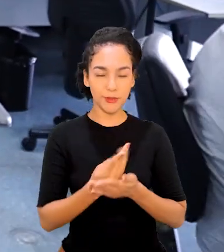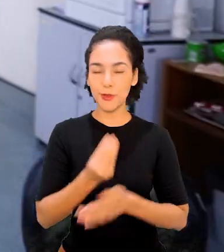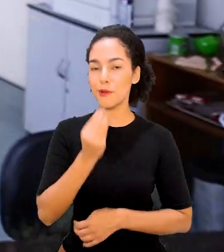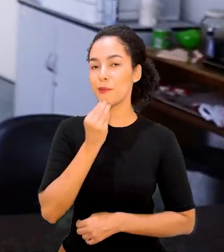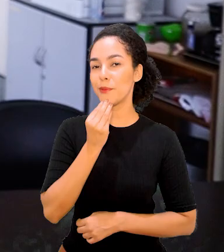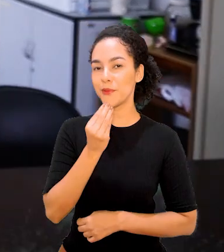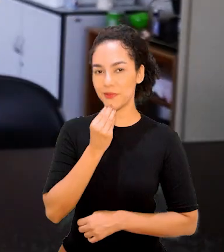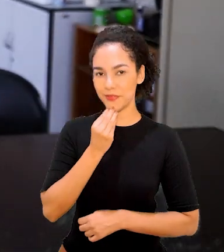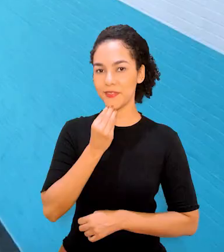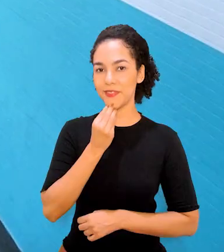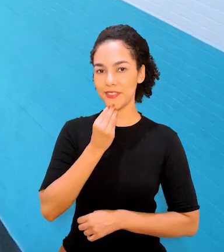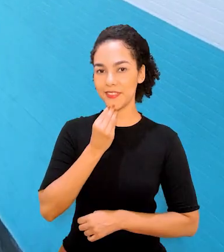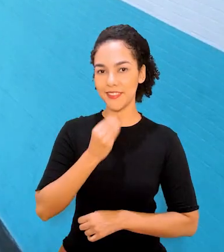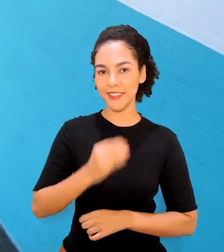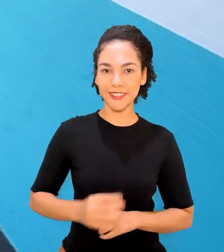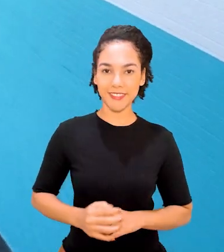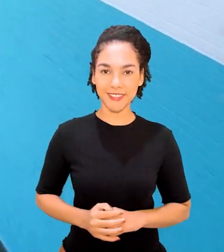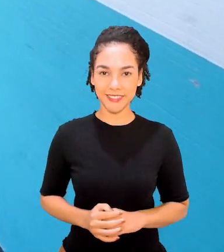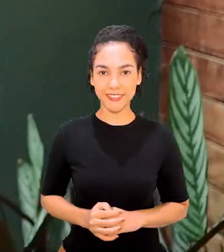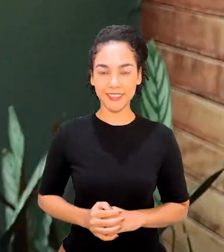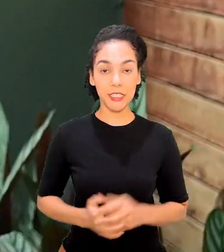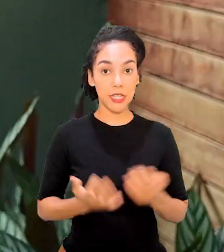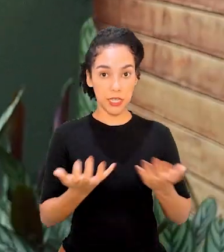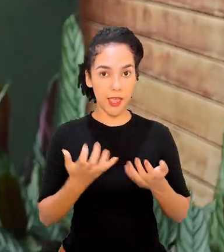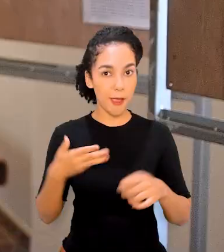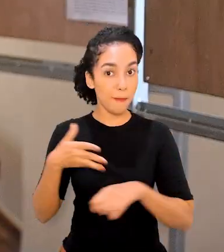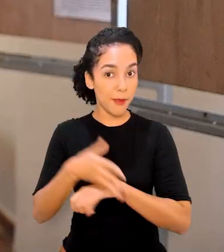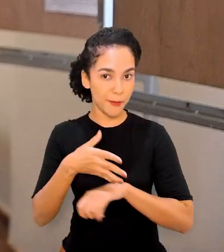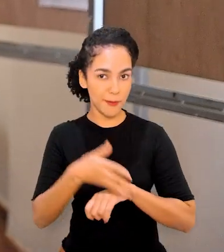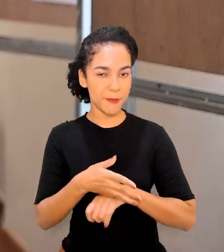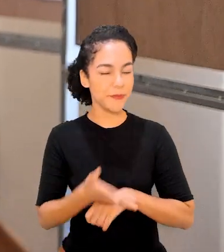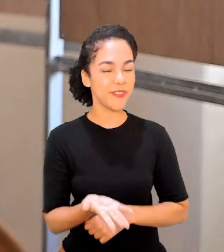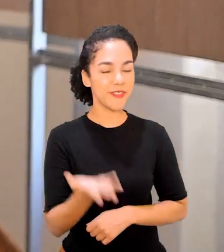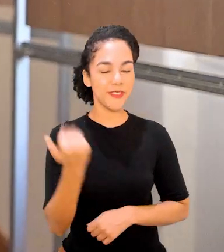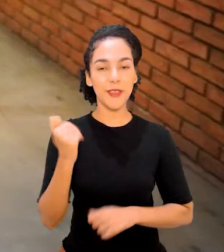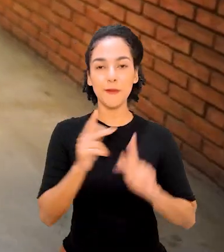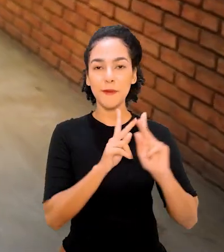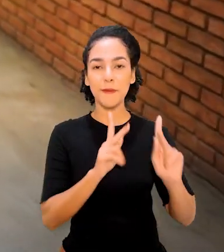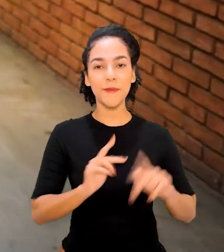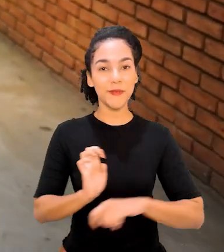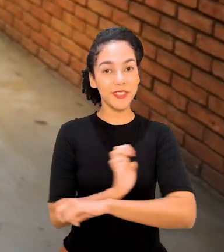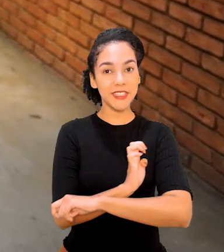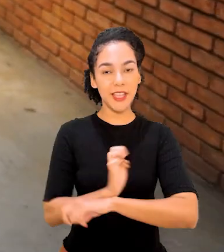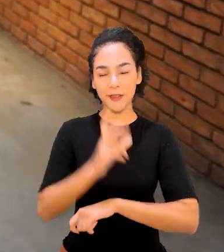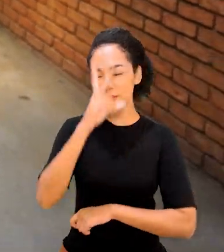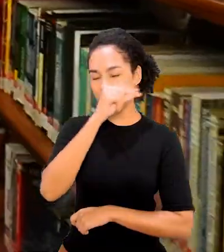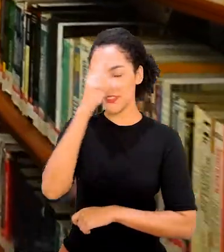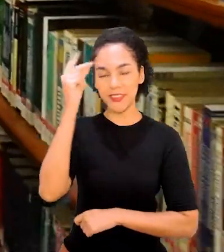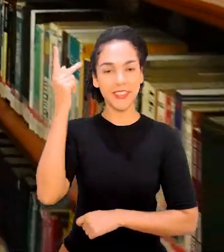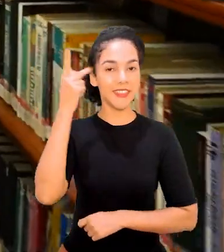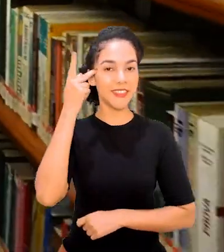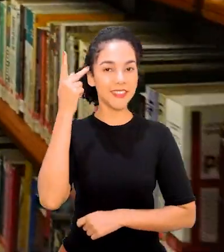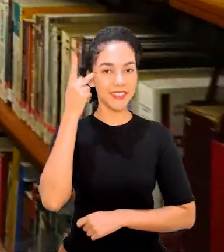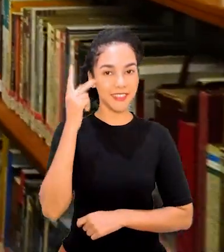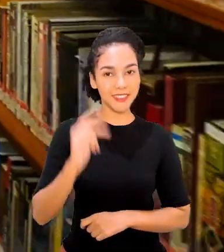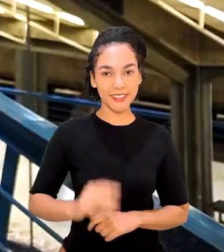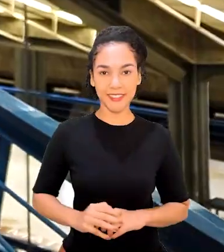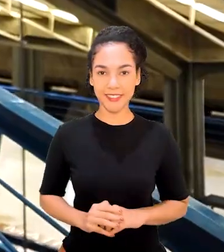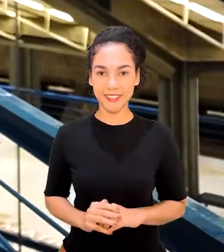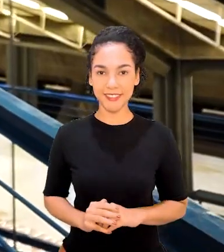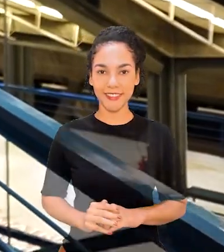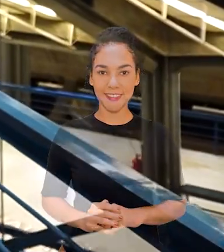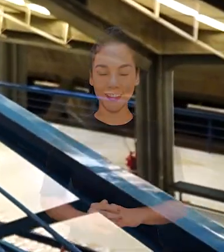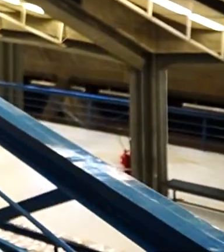Reconhecimento e oportunidade Quer fazer parte desse time? Venha para o programa de estágio da Prefeitura de São